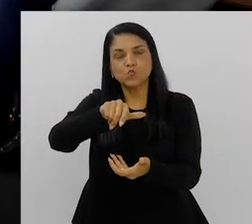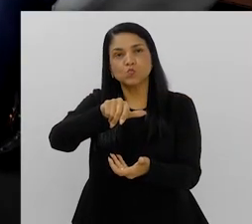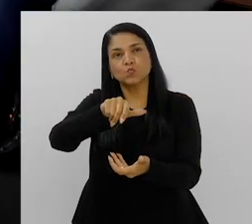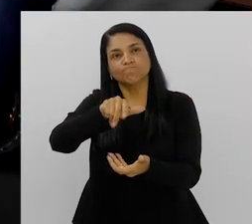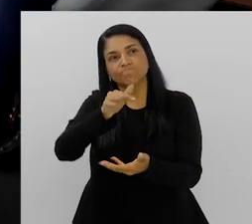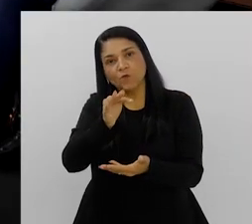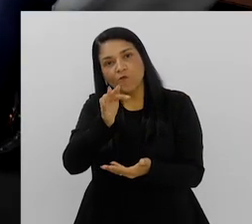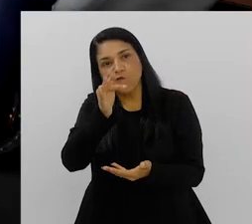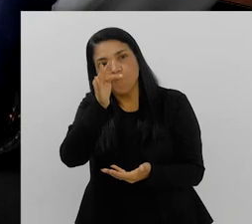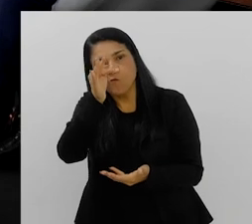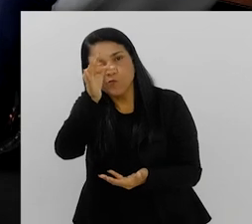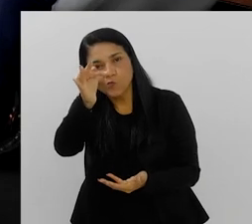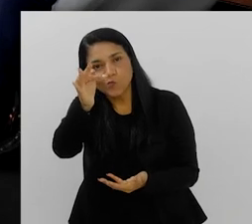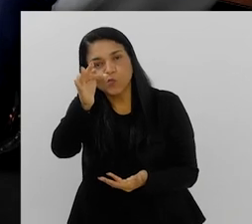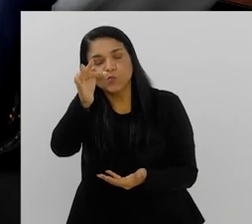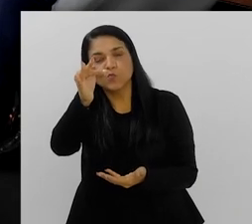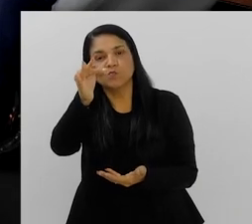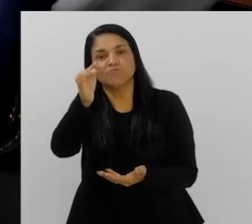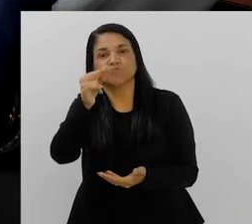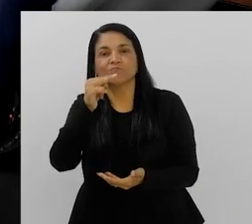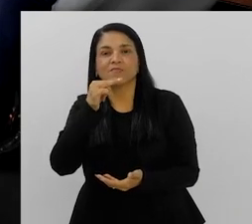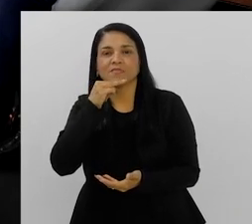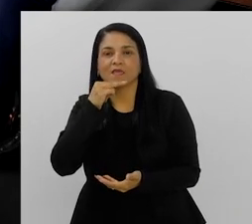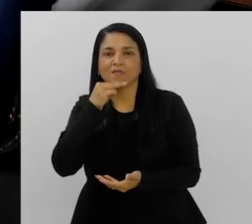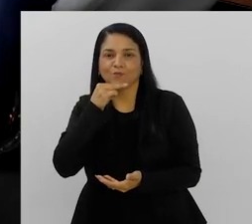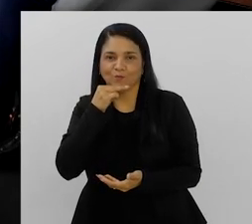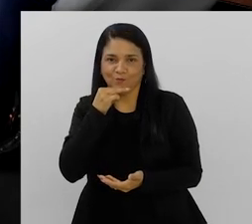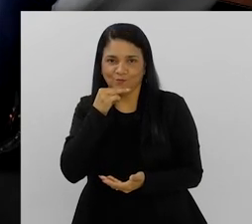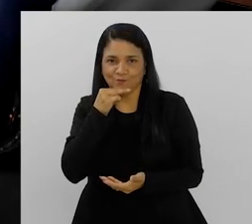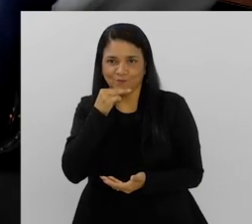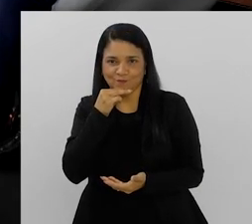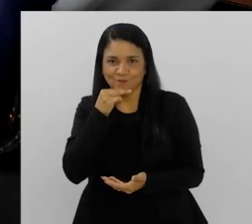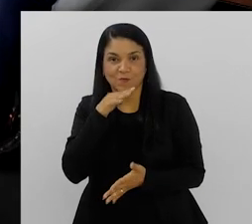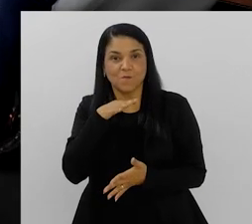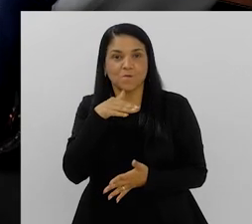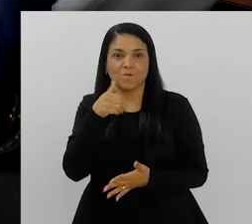talvez seja um mundo possível para os nossos netos, né?